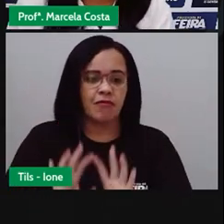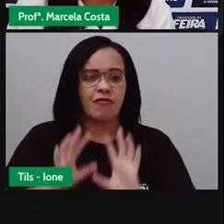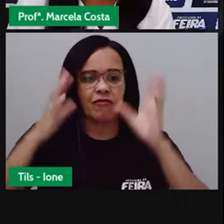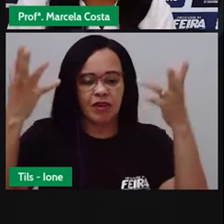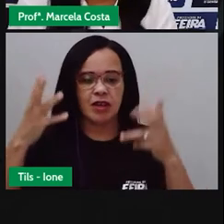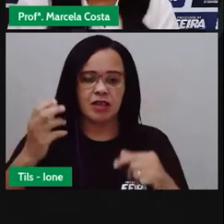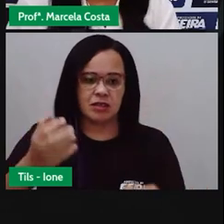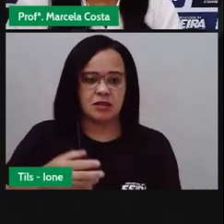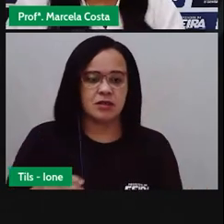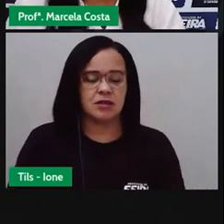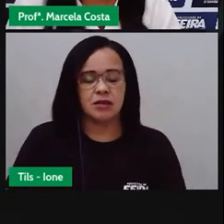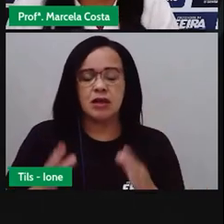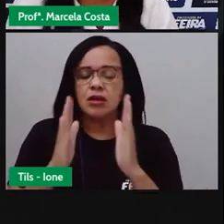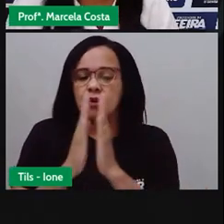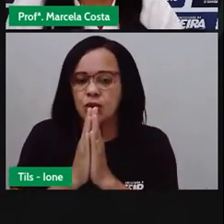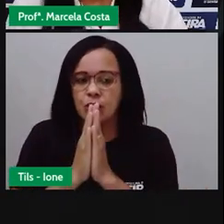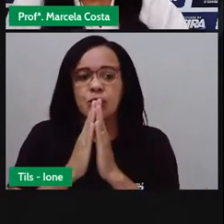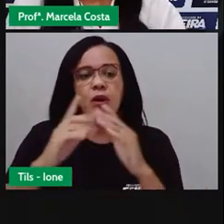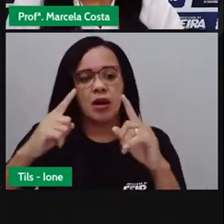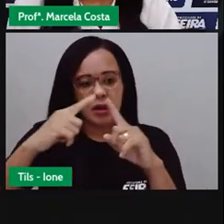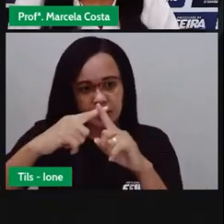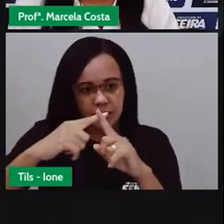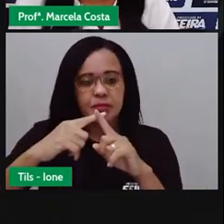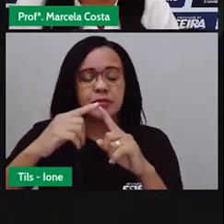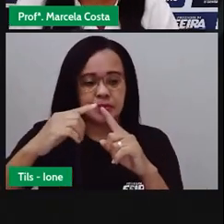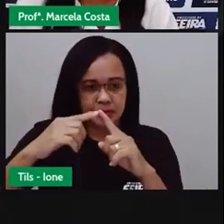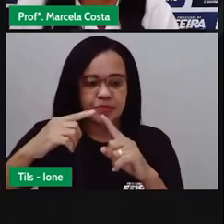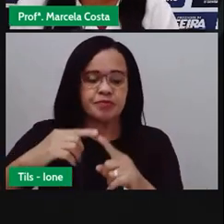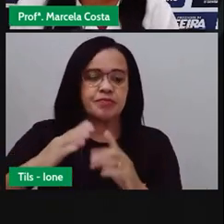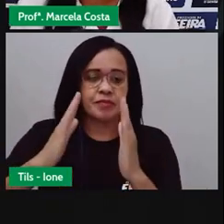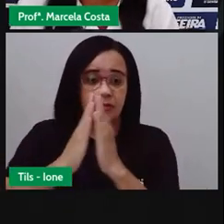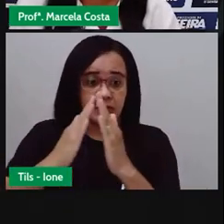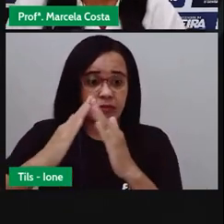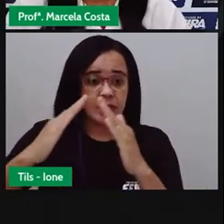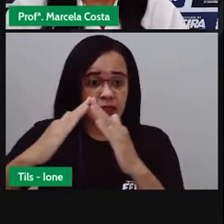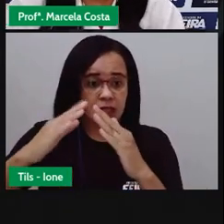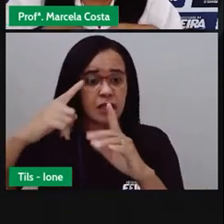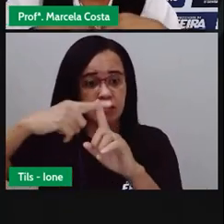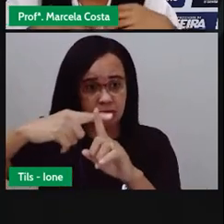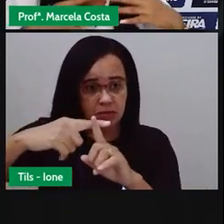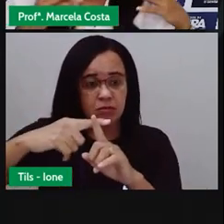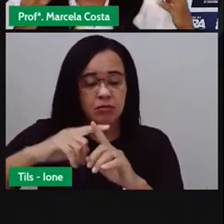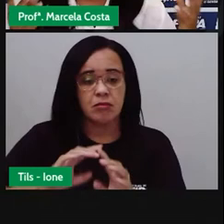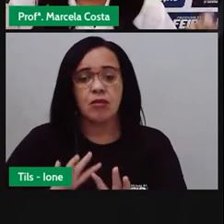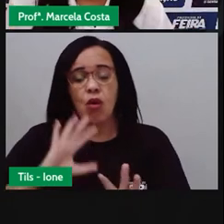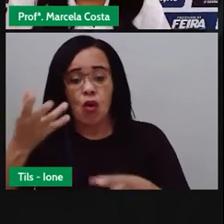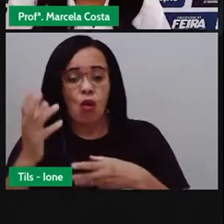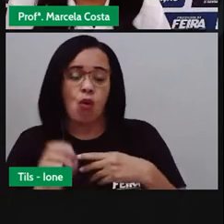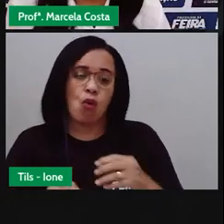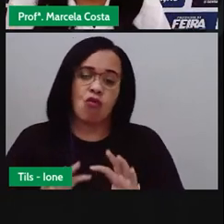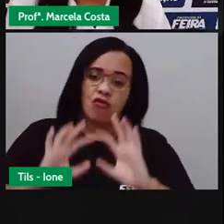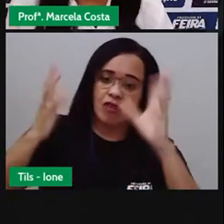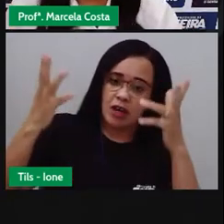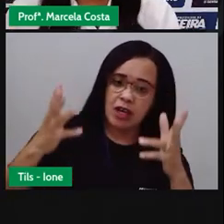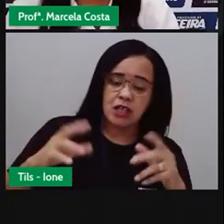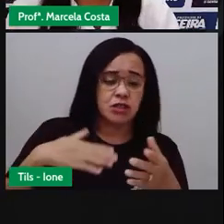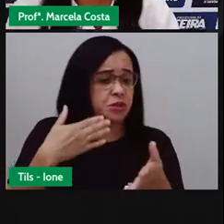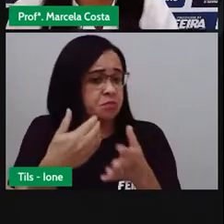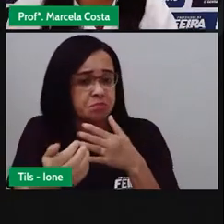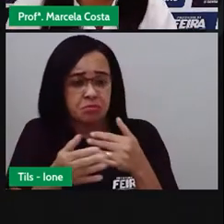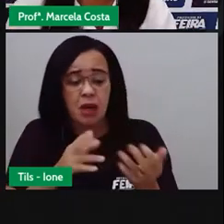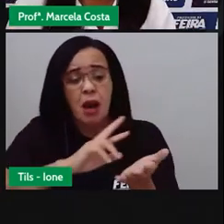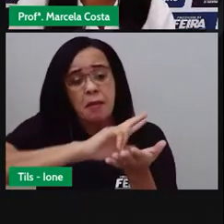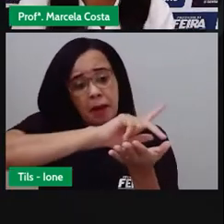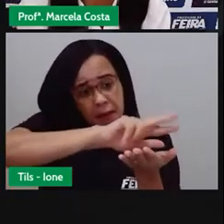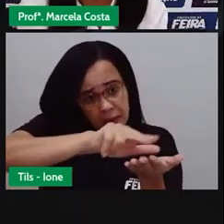para uma missa, para um culto, uma celebração. Tem diferentes tipos de convite. Você já